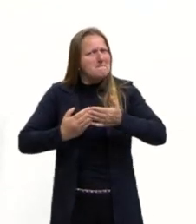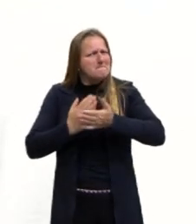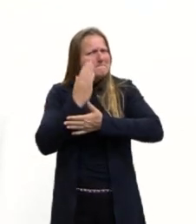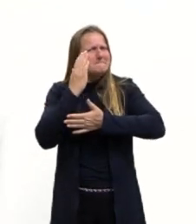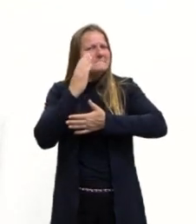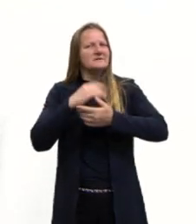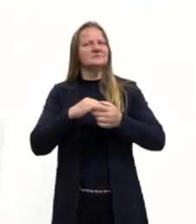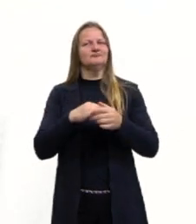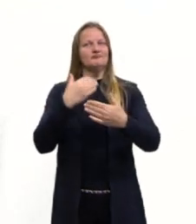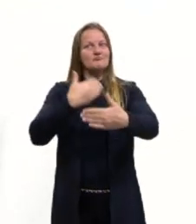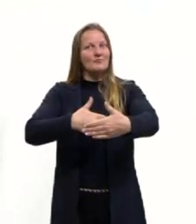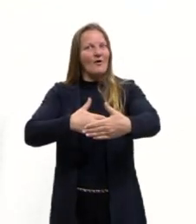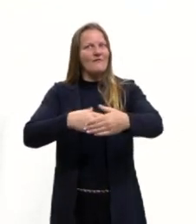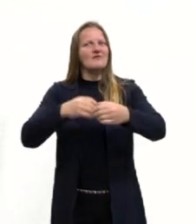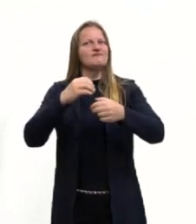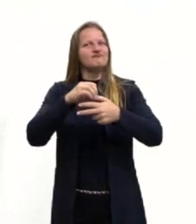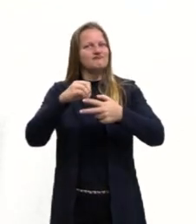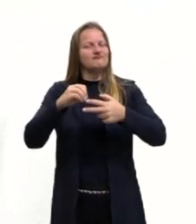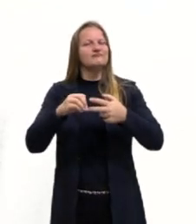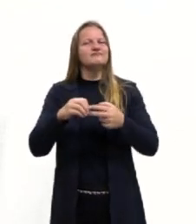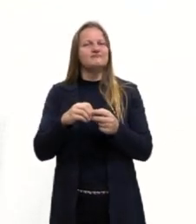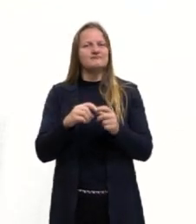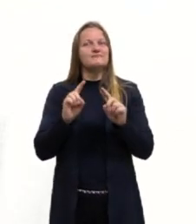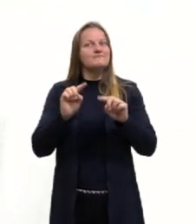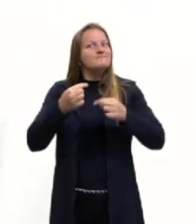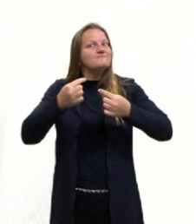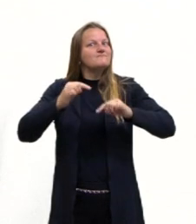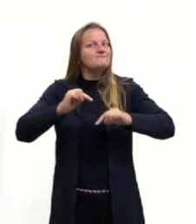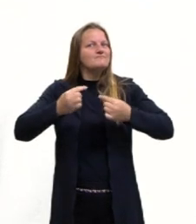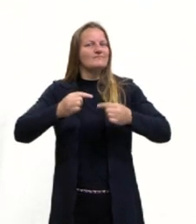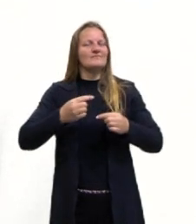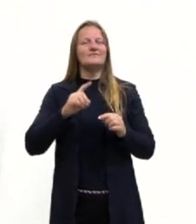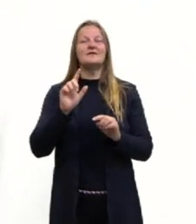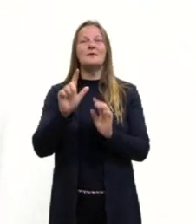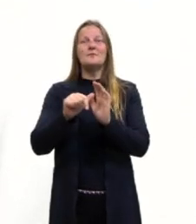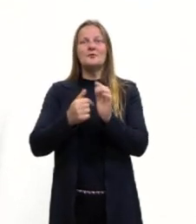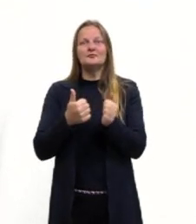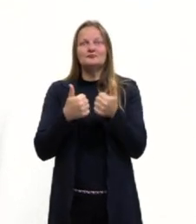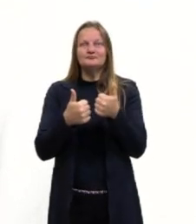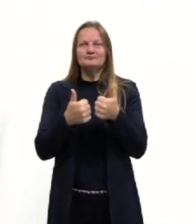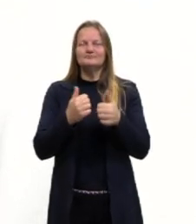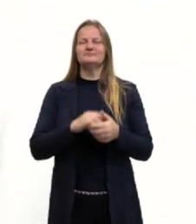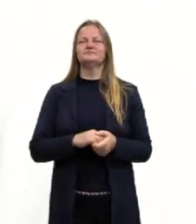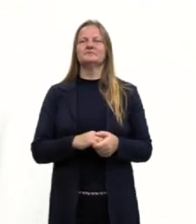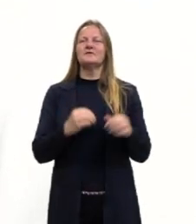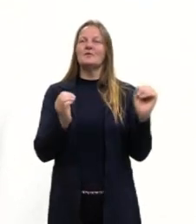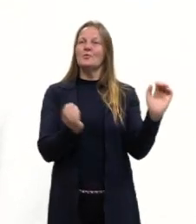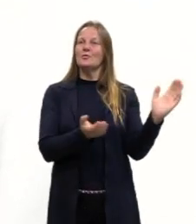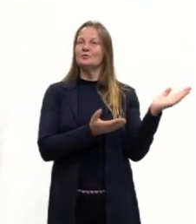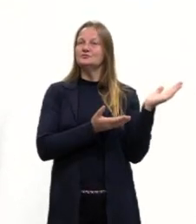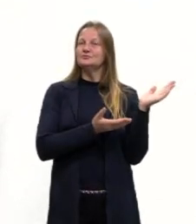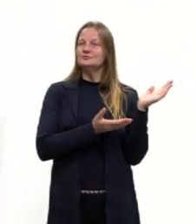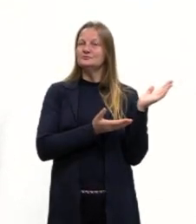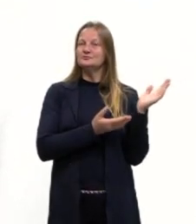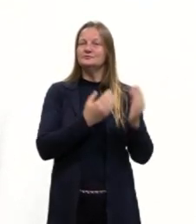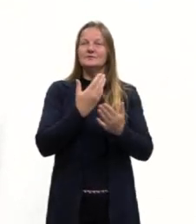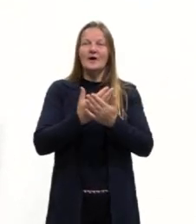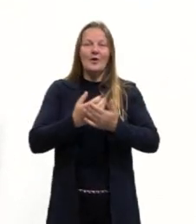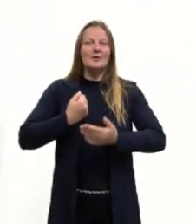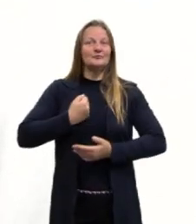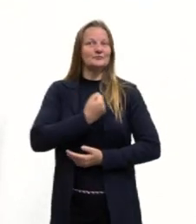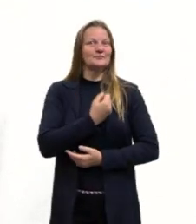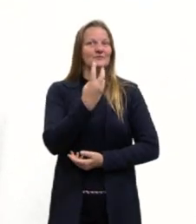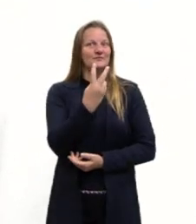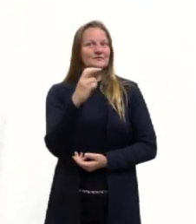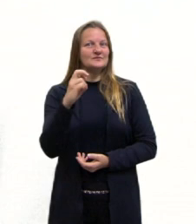essa provinha para a gente conseguir algo tranquilo. Então olha aqui, chegamos na aula 25, toda